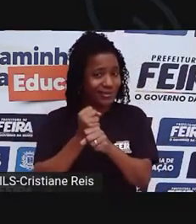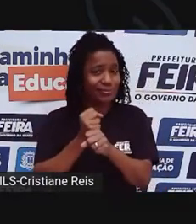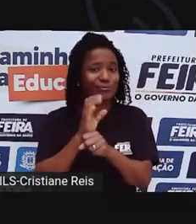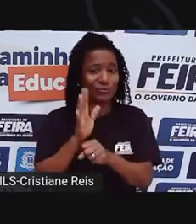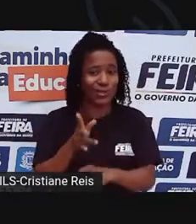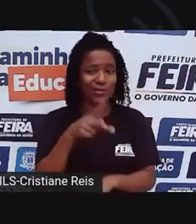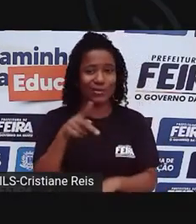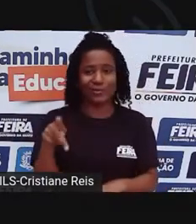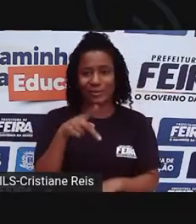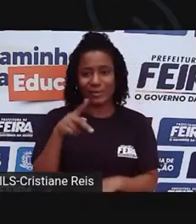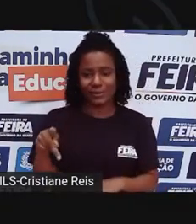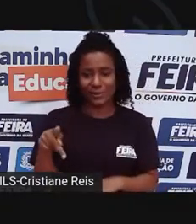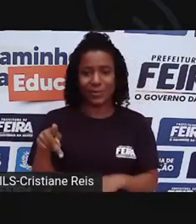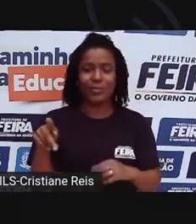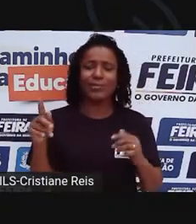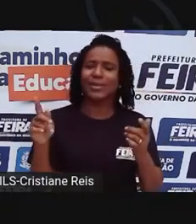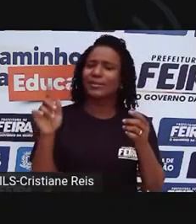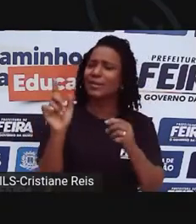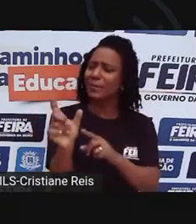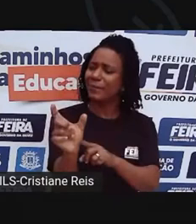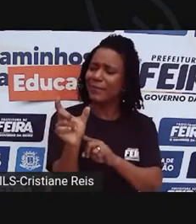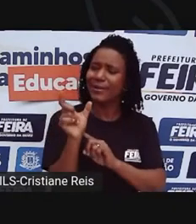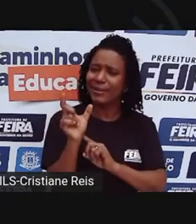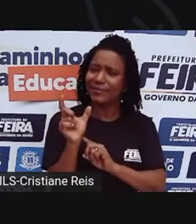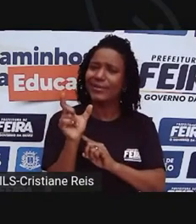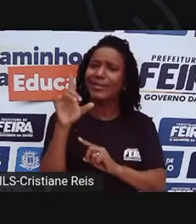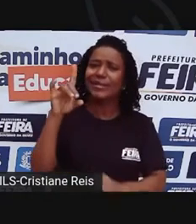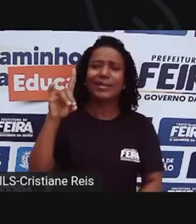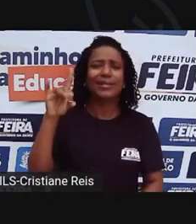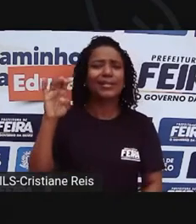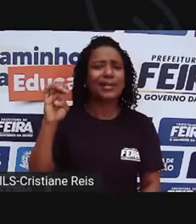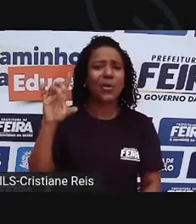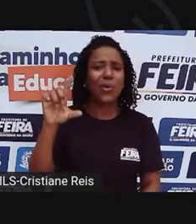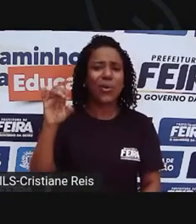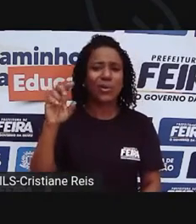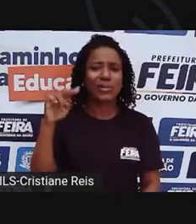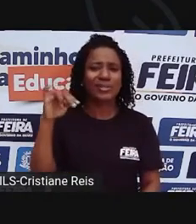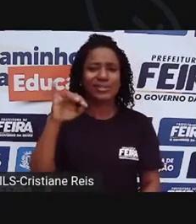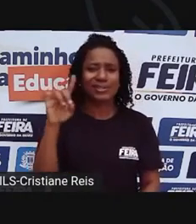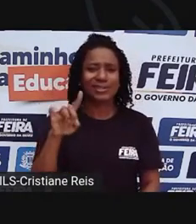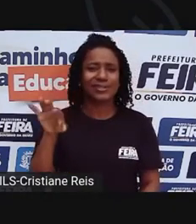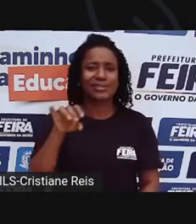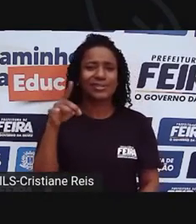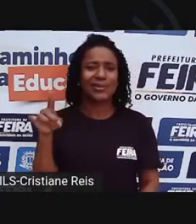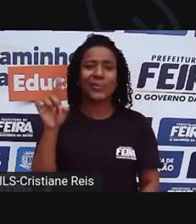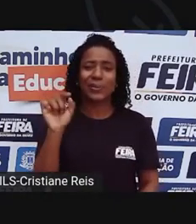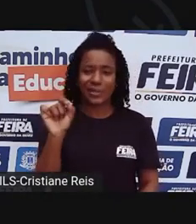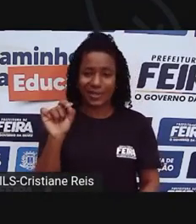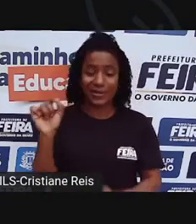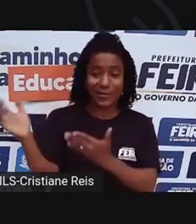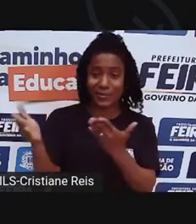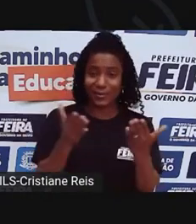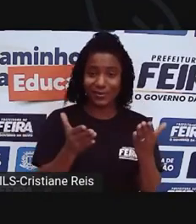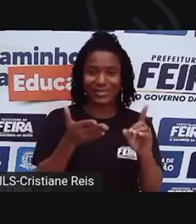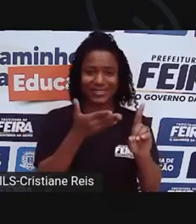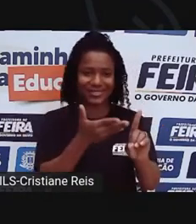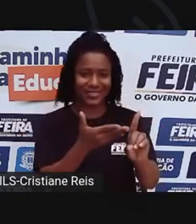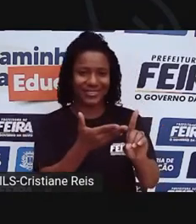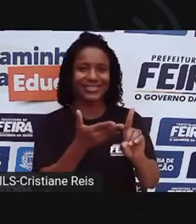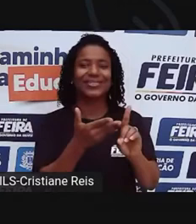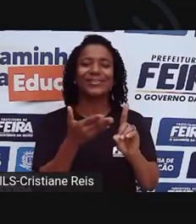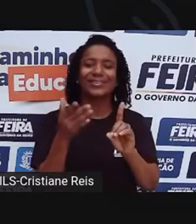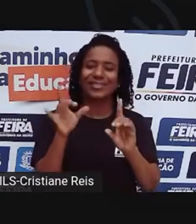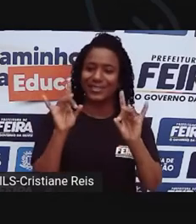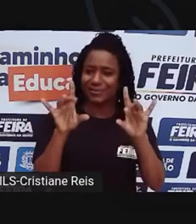compreender esse termo, a entender o que é que significa isso, eu tenho um convidado muito especial para conversar aqui com a gente. O nome dele é Eduardo